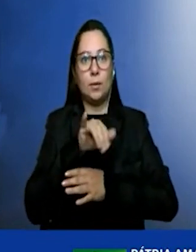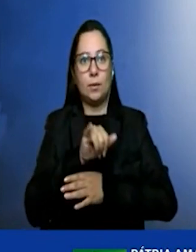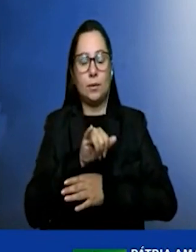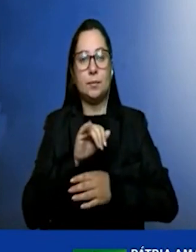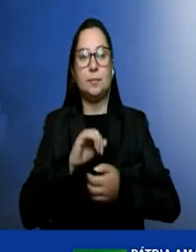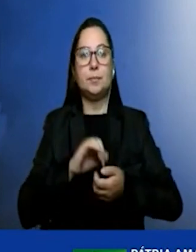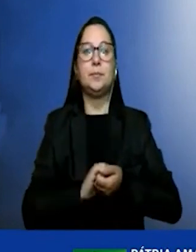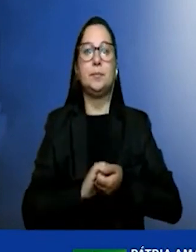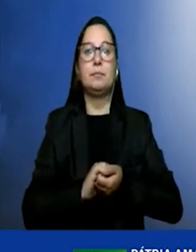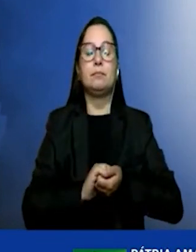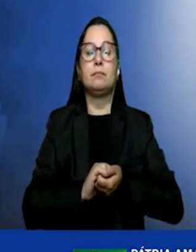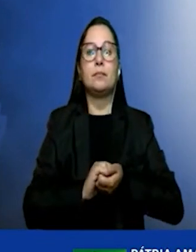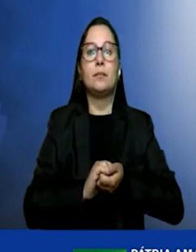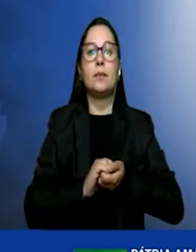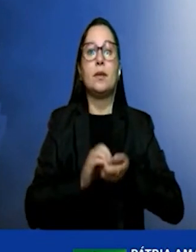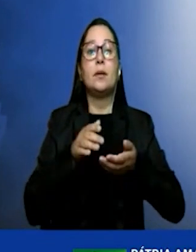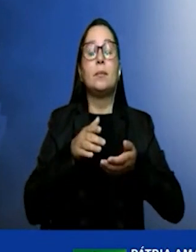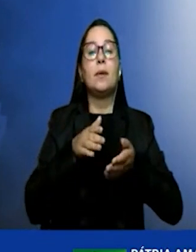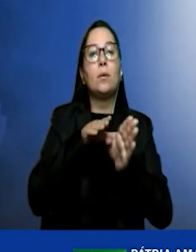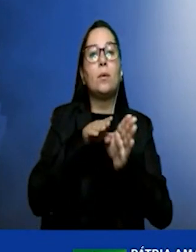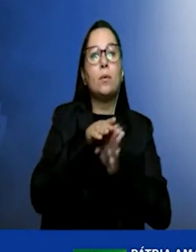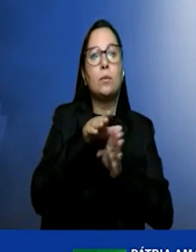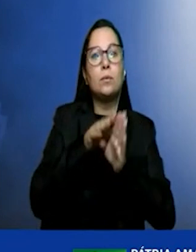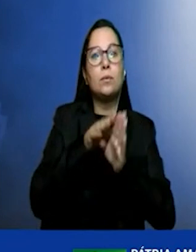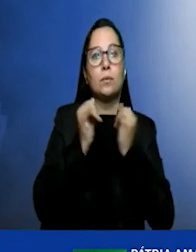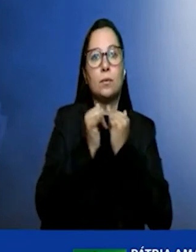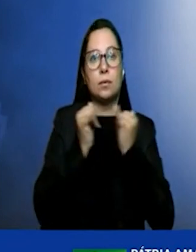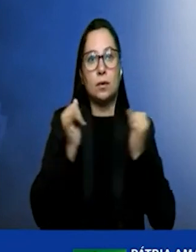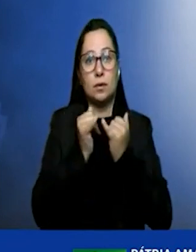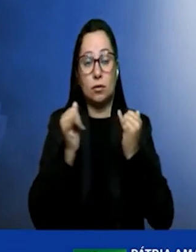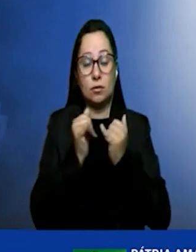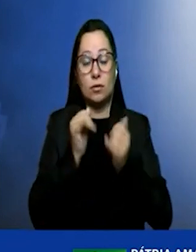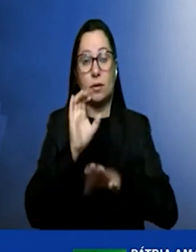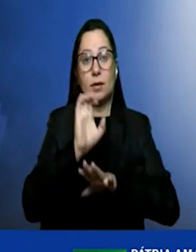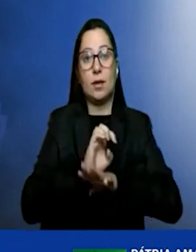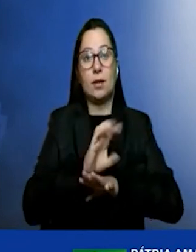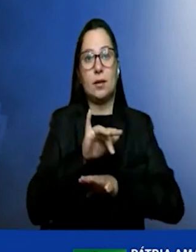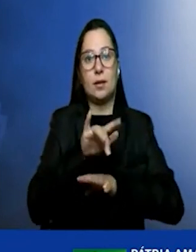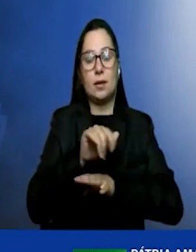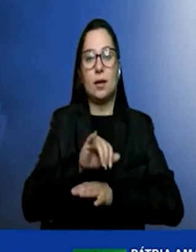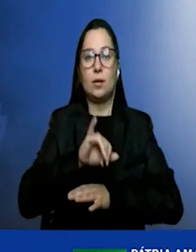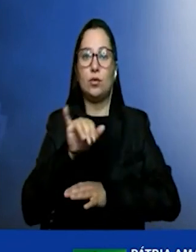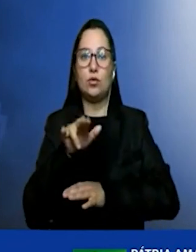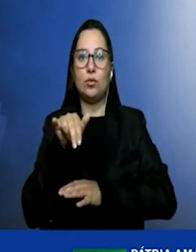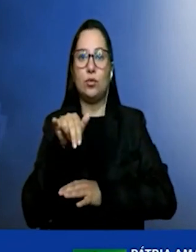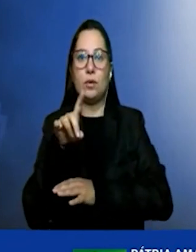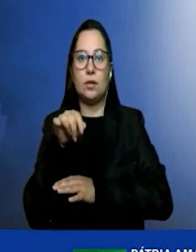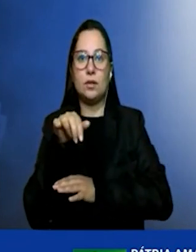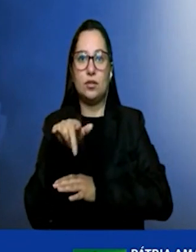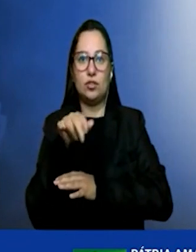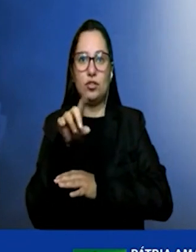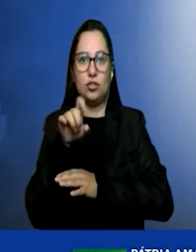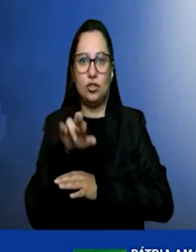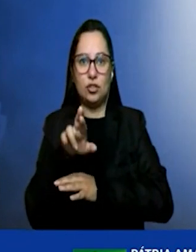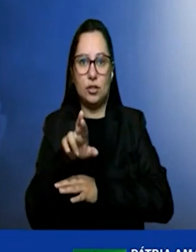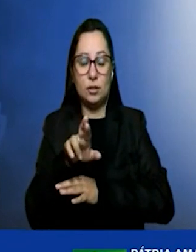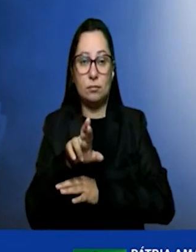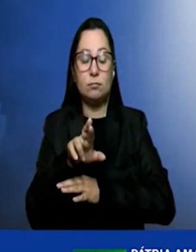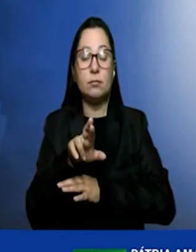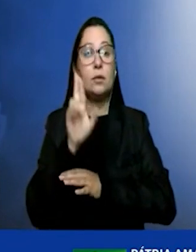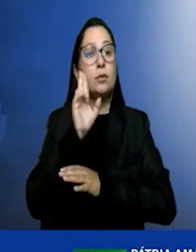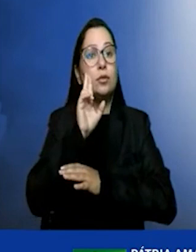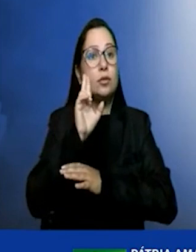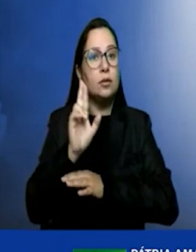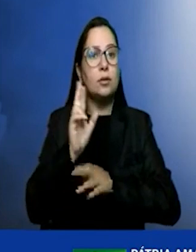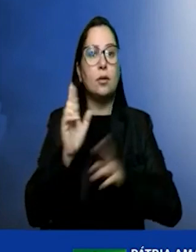Energia da Federação das Indústrias do Estado do Ceará, Jurandir Percanso. O Diretor de Relações Institucionais